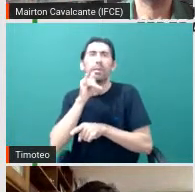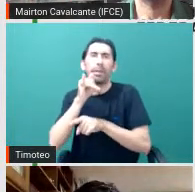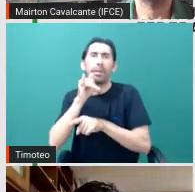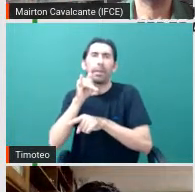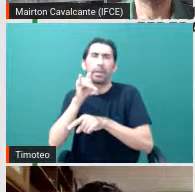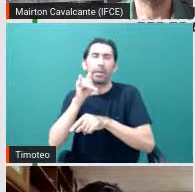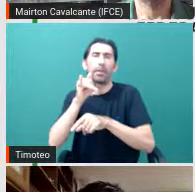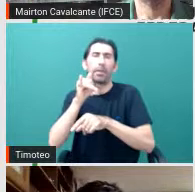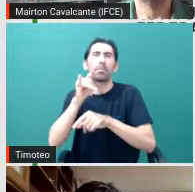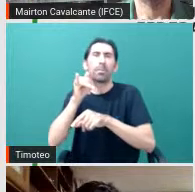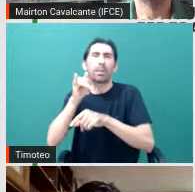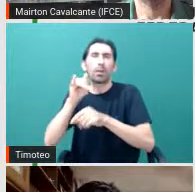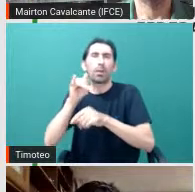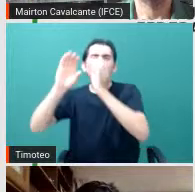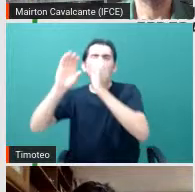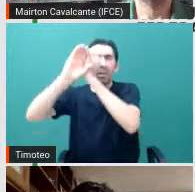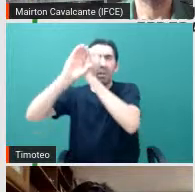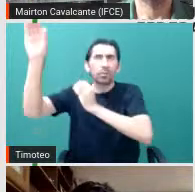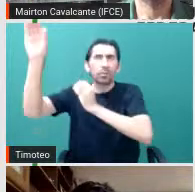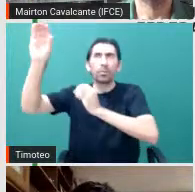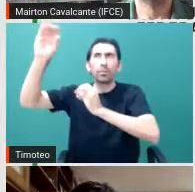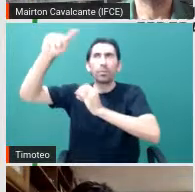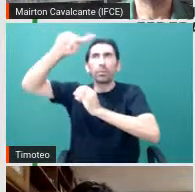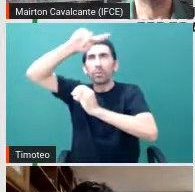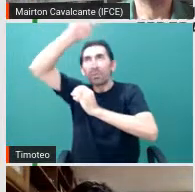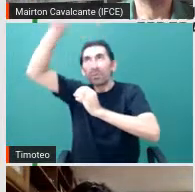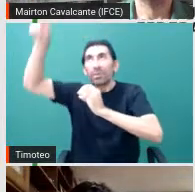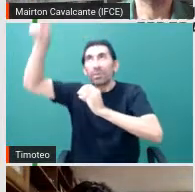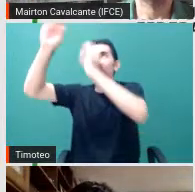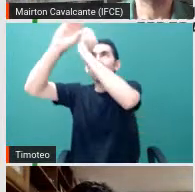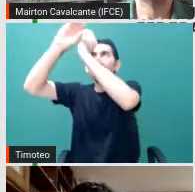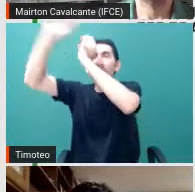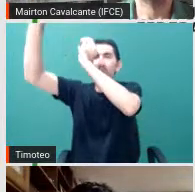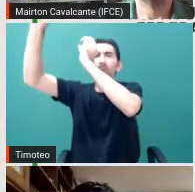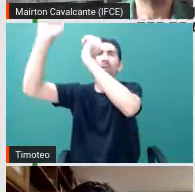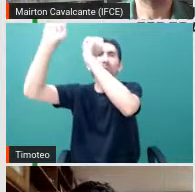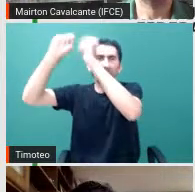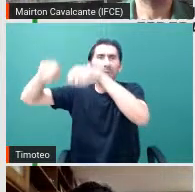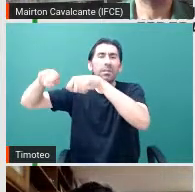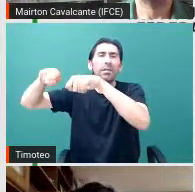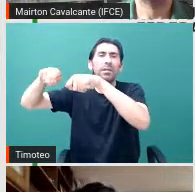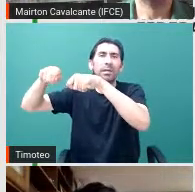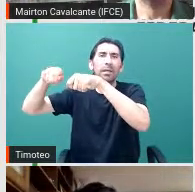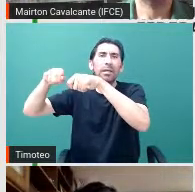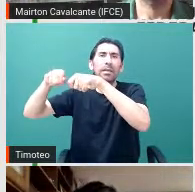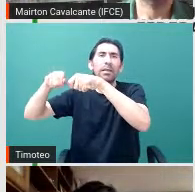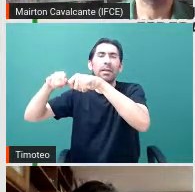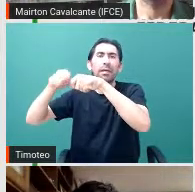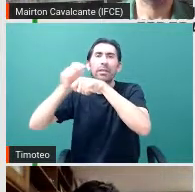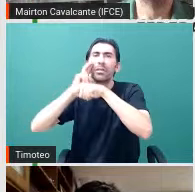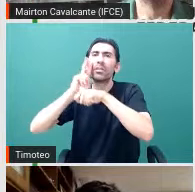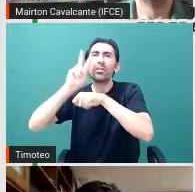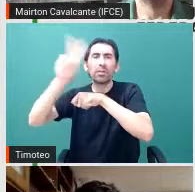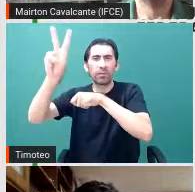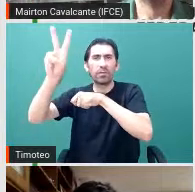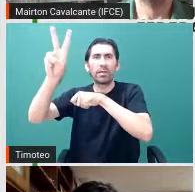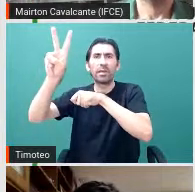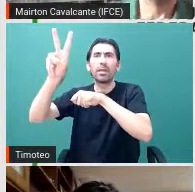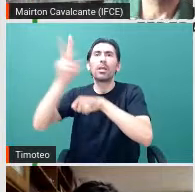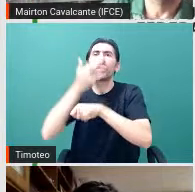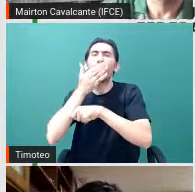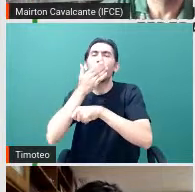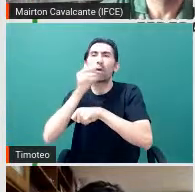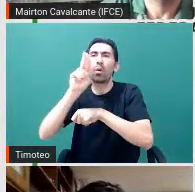grande vantagem que ele está fora da atmosfera da Terra e, portanto, ele consegue observar no ultravioleta,